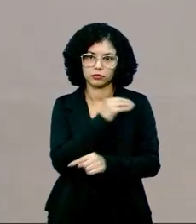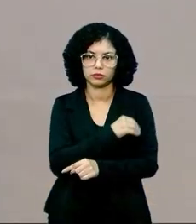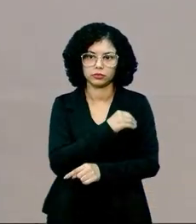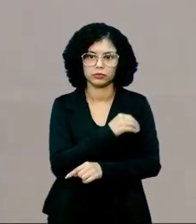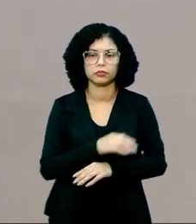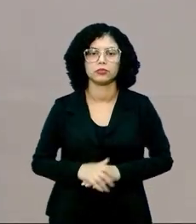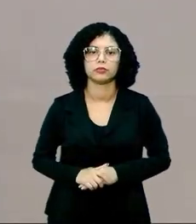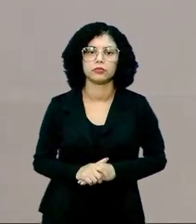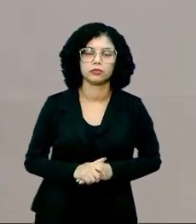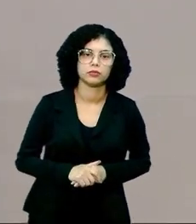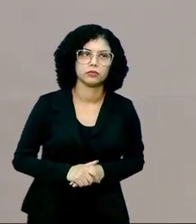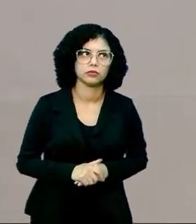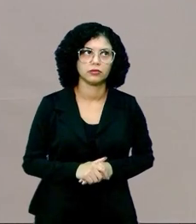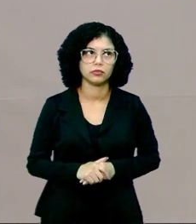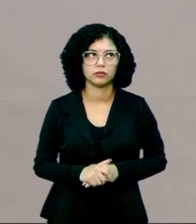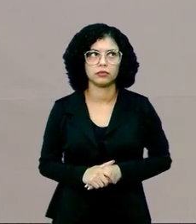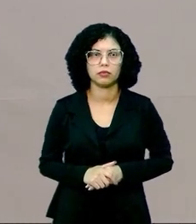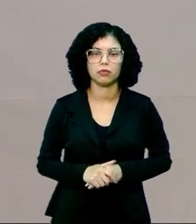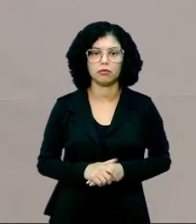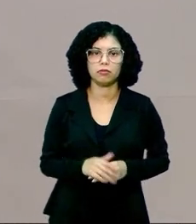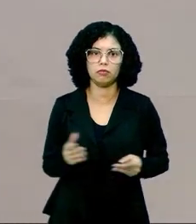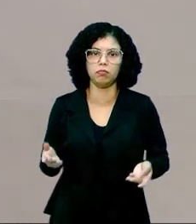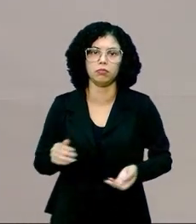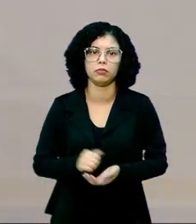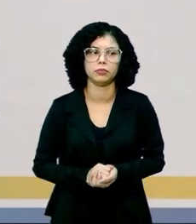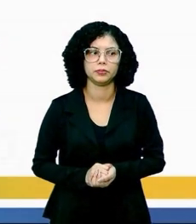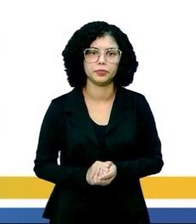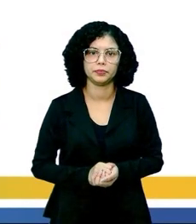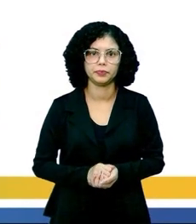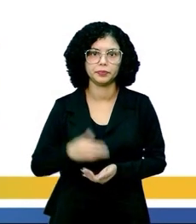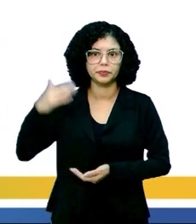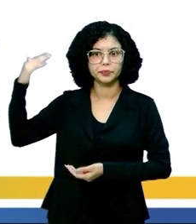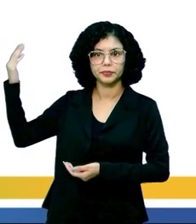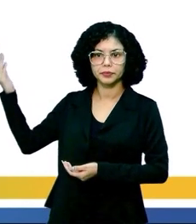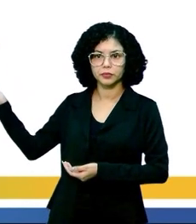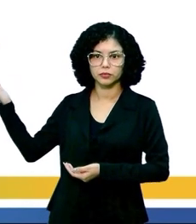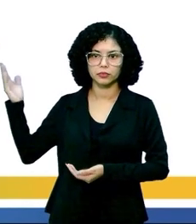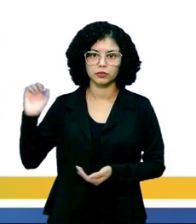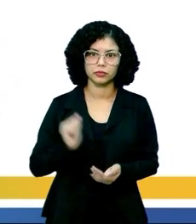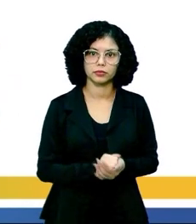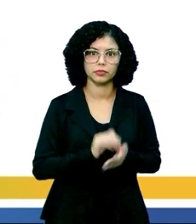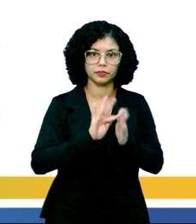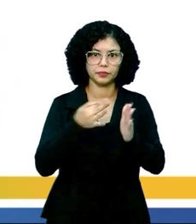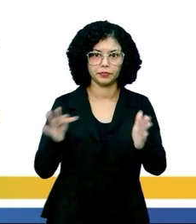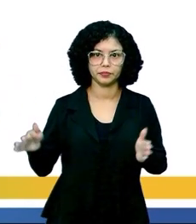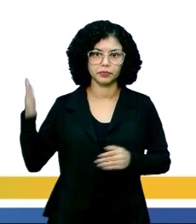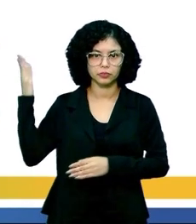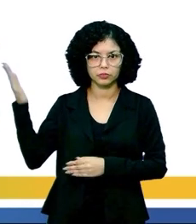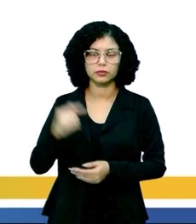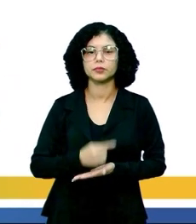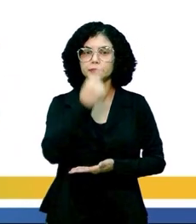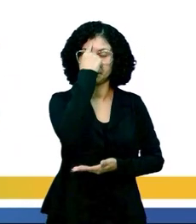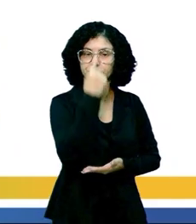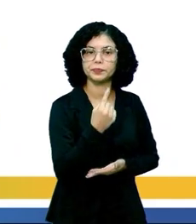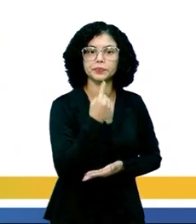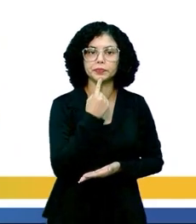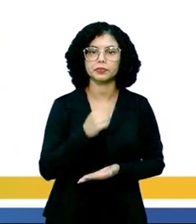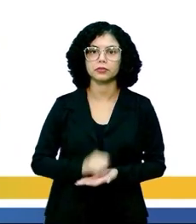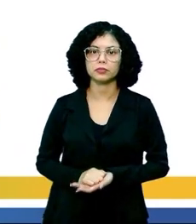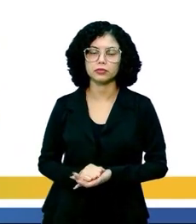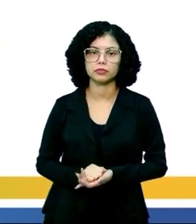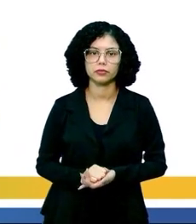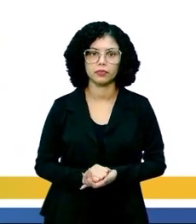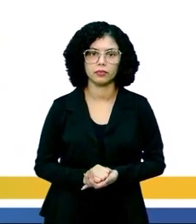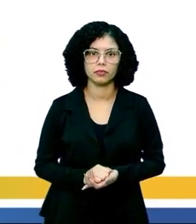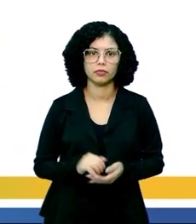Pessoal, então essa é a função do sistema digestório. E aqui, essa imagem para vocês, um